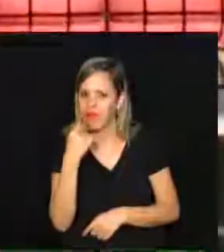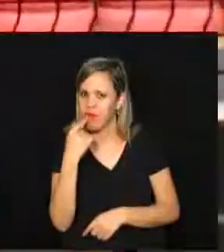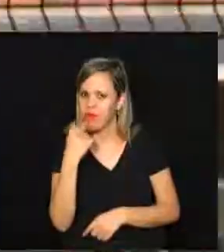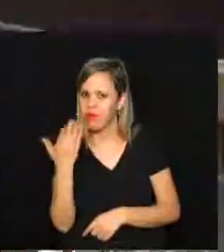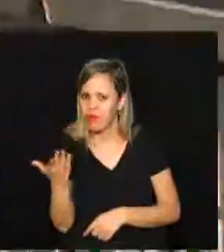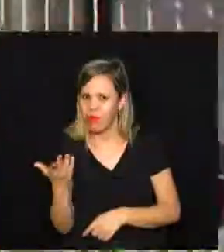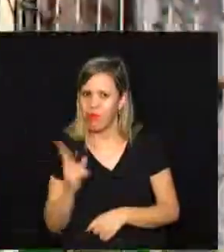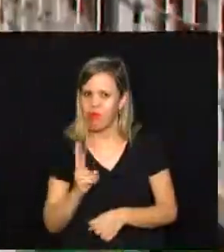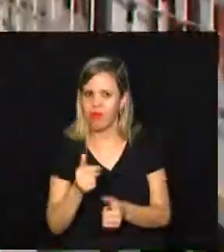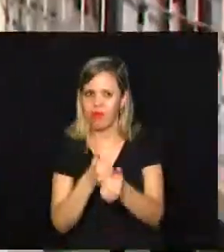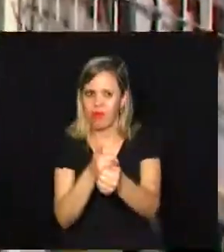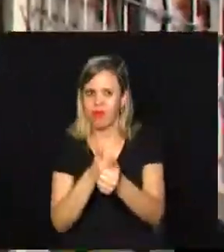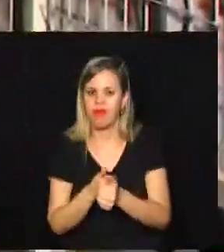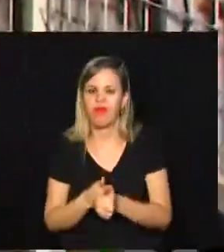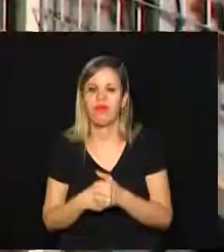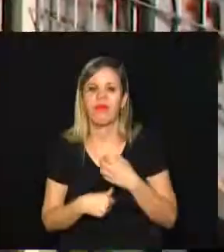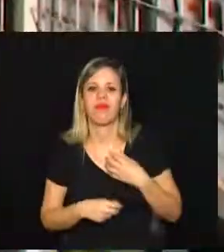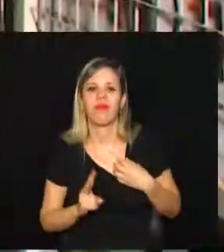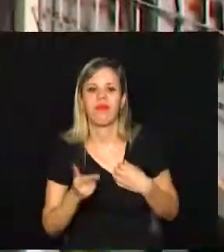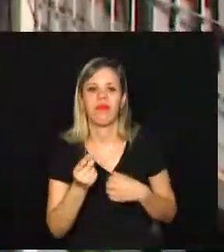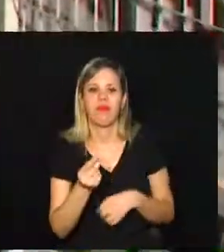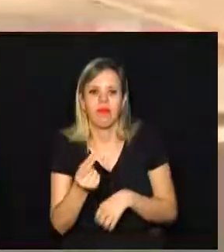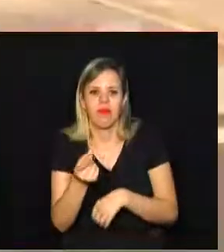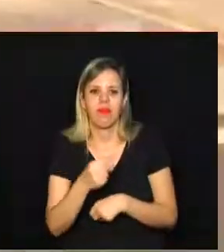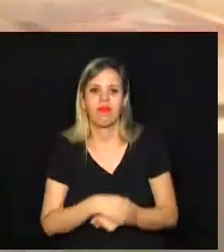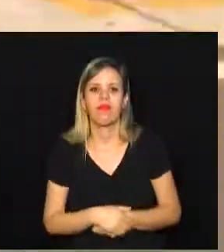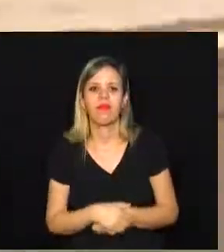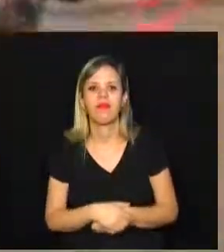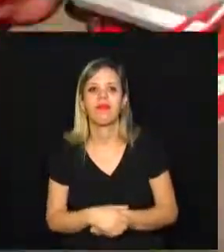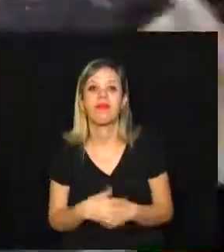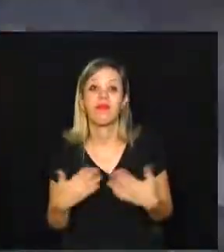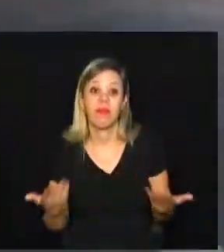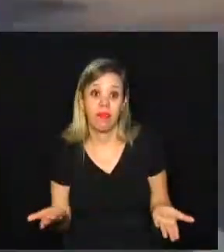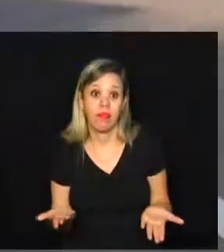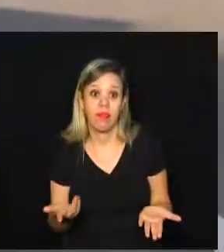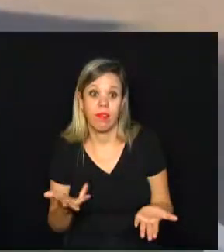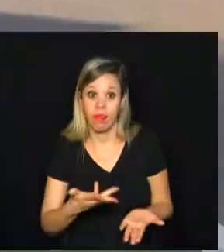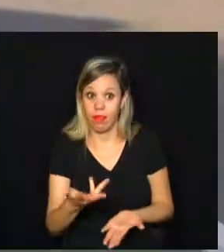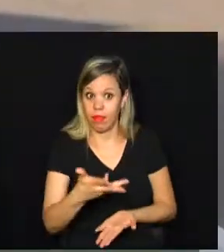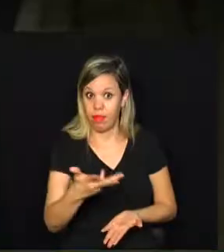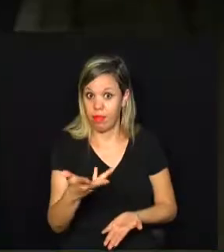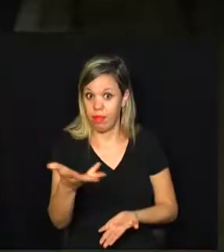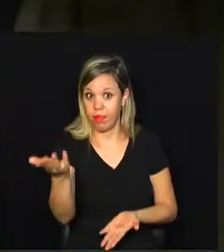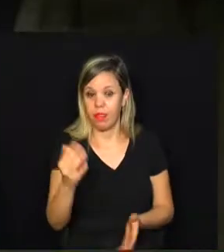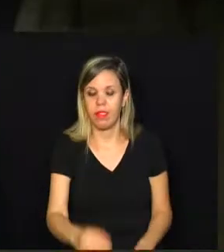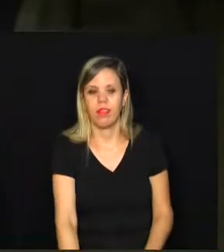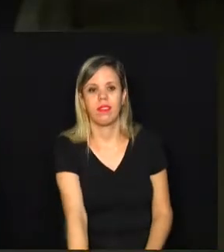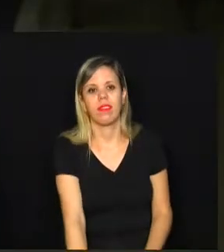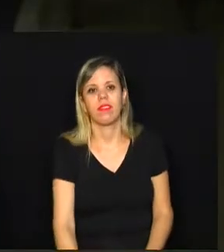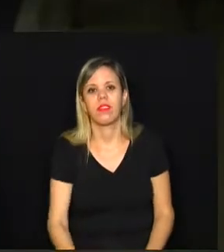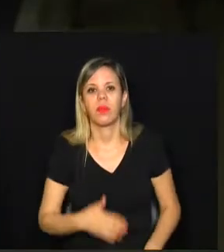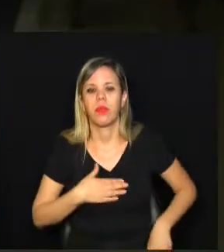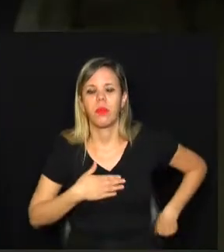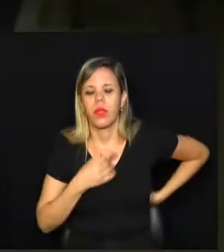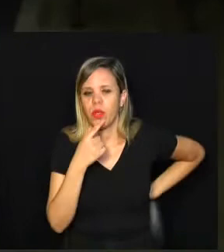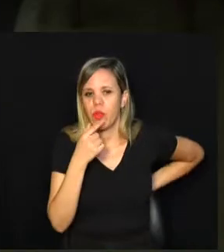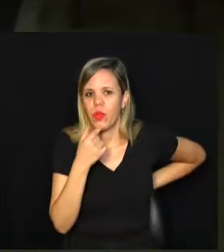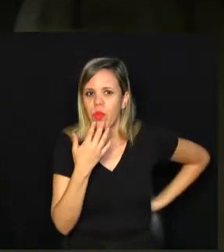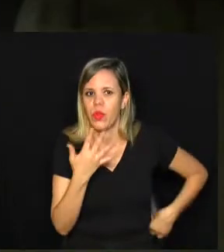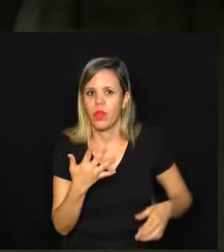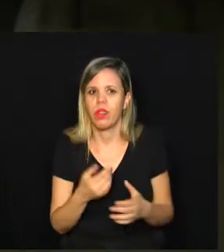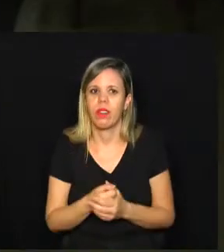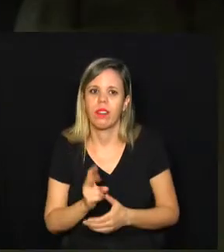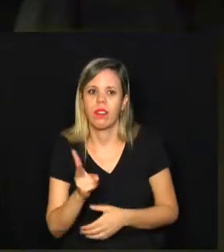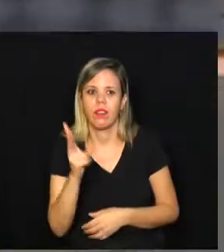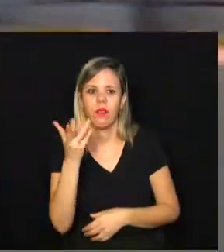vai acompanhar o Cauã Mendes por um bom tempo. Então, acelera, Cauã! É, para mim o vermelho é pé no